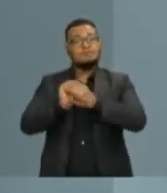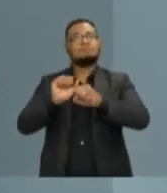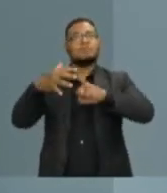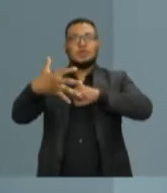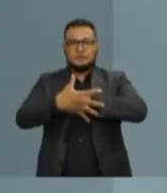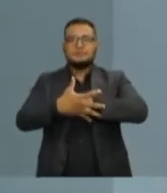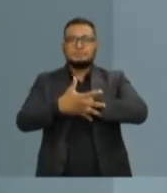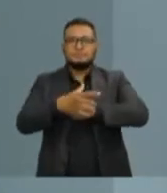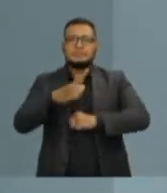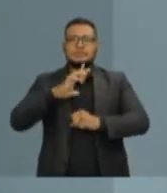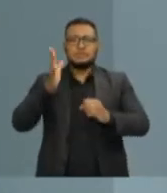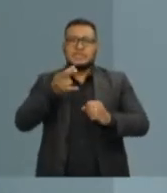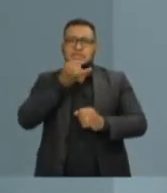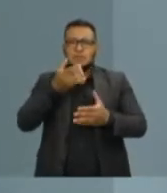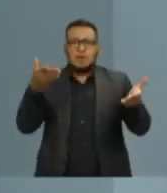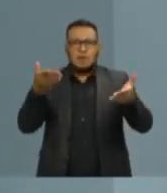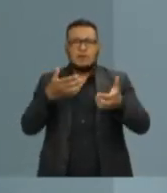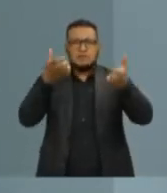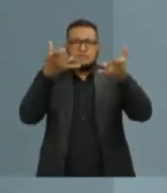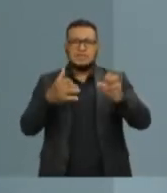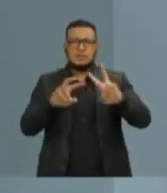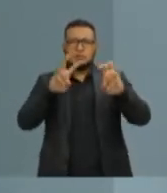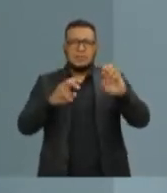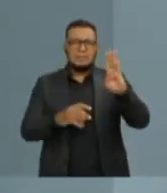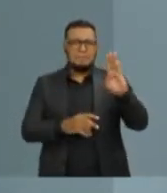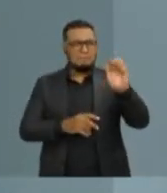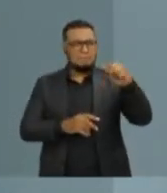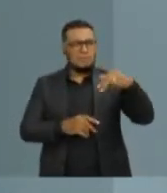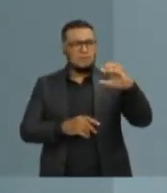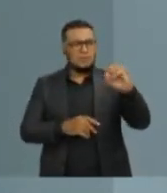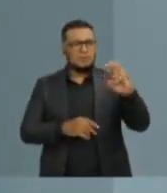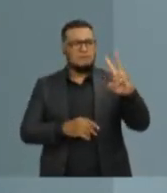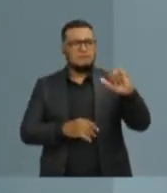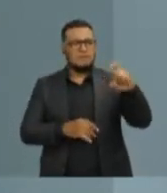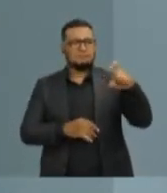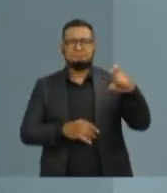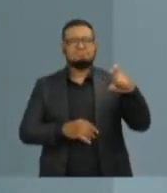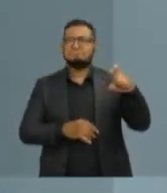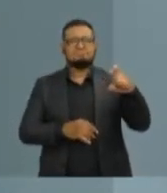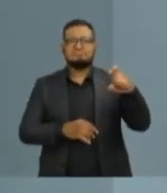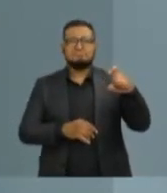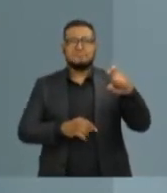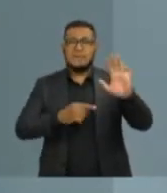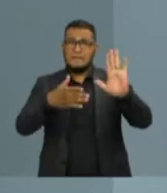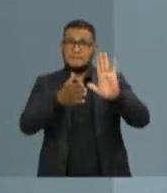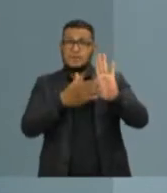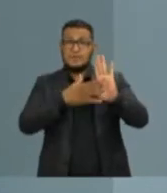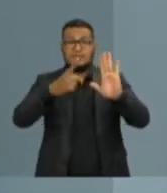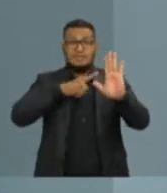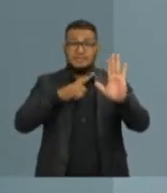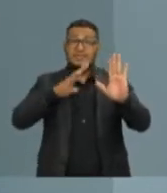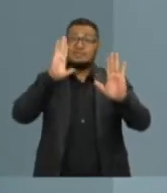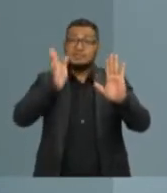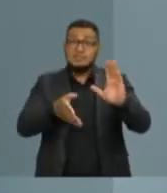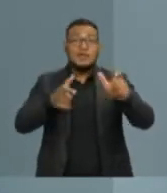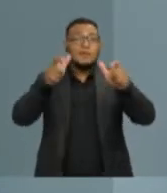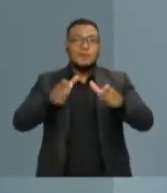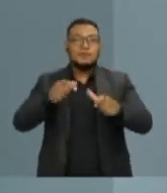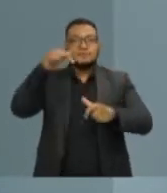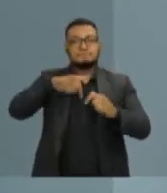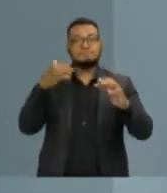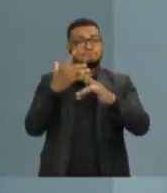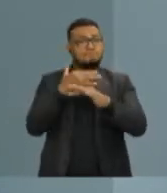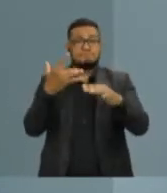debate, falar sobre o Bancovix. Na verdade, o que ele propõe já existe, já é uma realidade na cidade. O